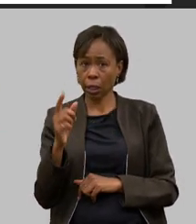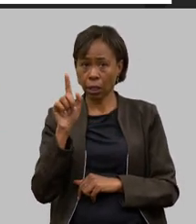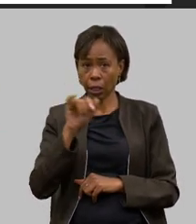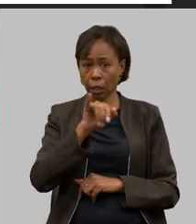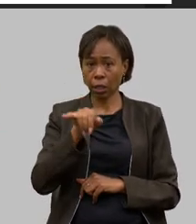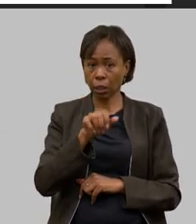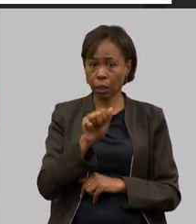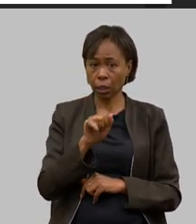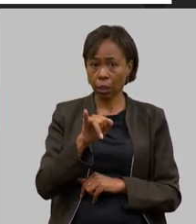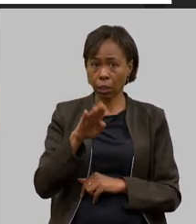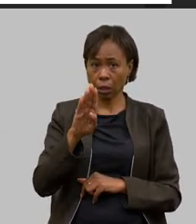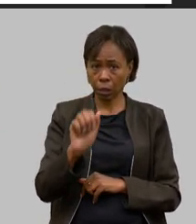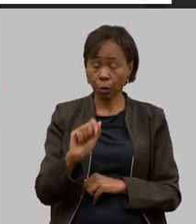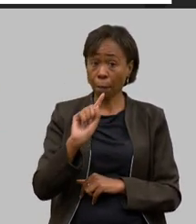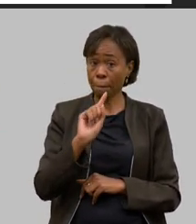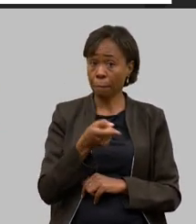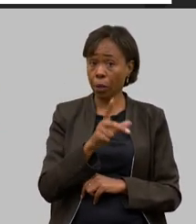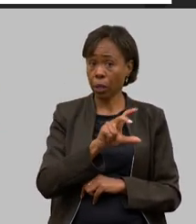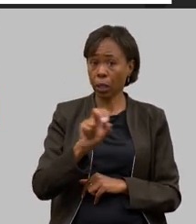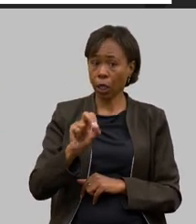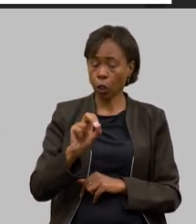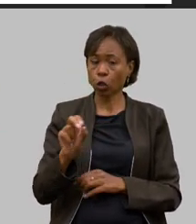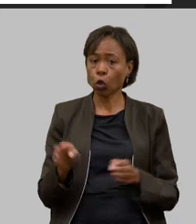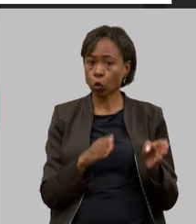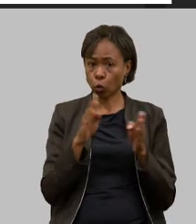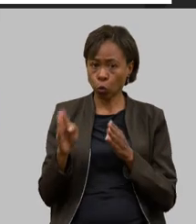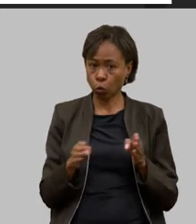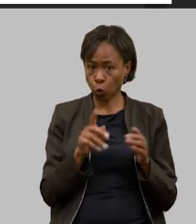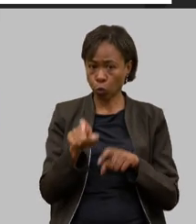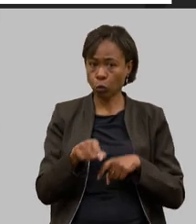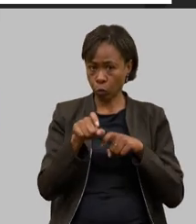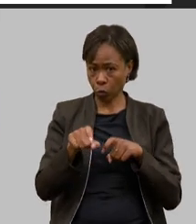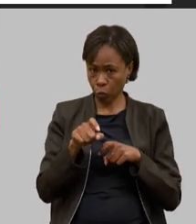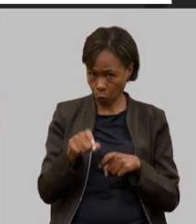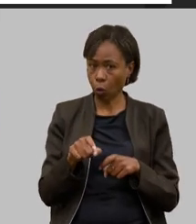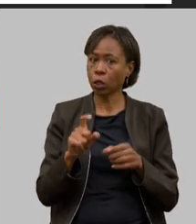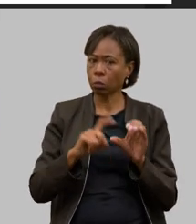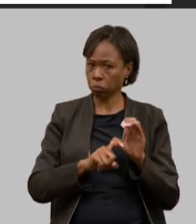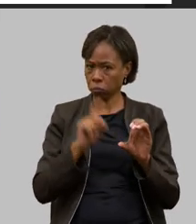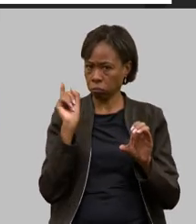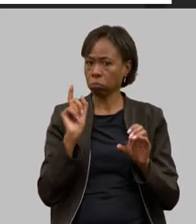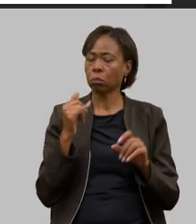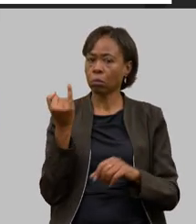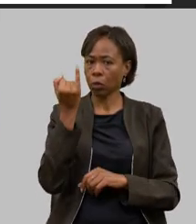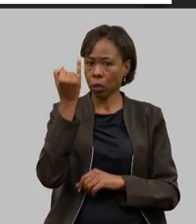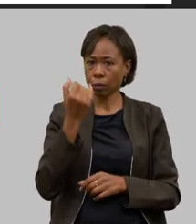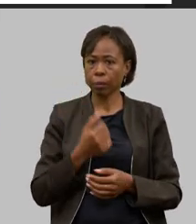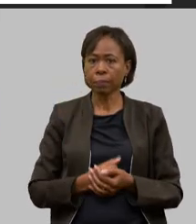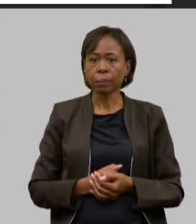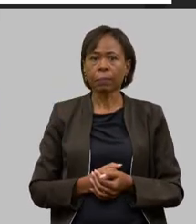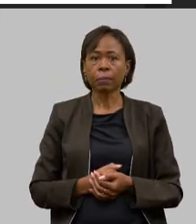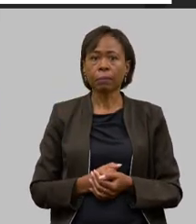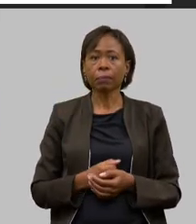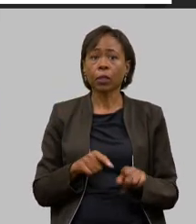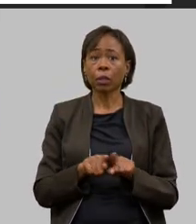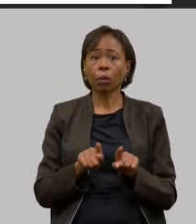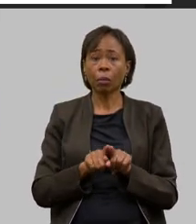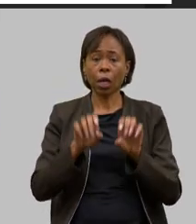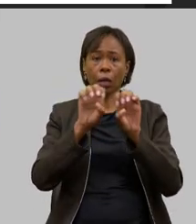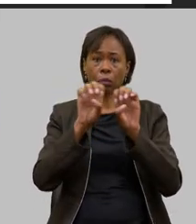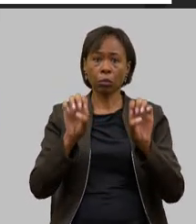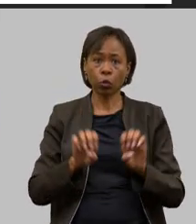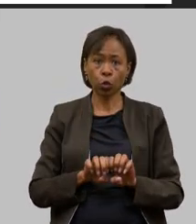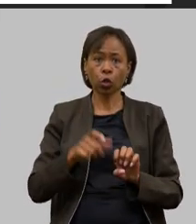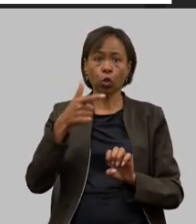produtores com esse projeto emancipar esses produtores é muito importante isso a reestruturação do funderu